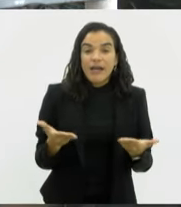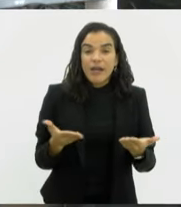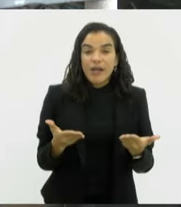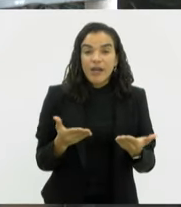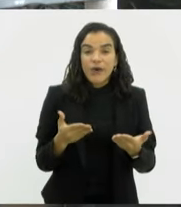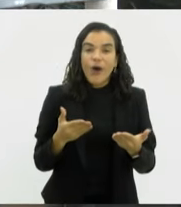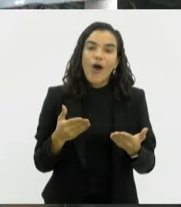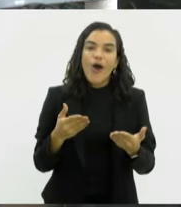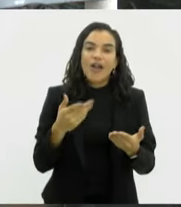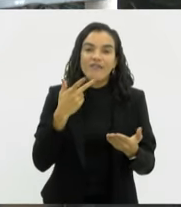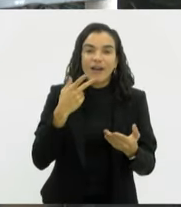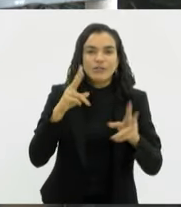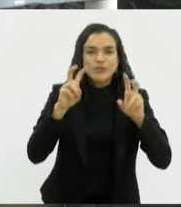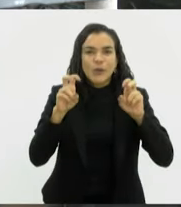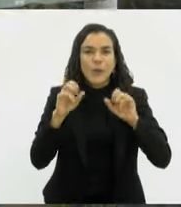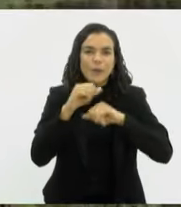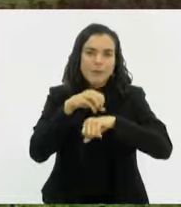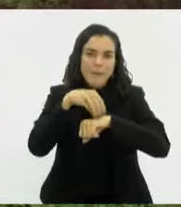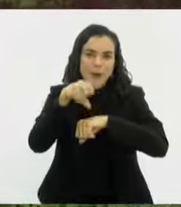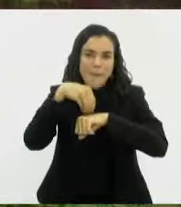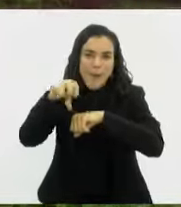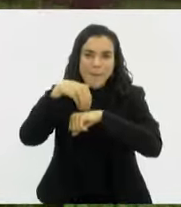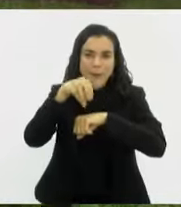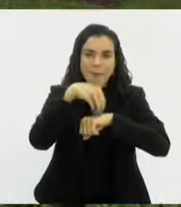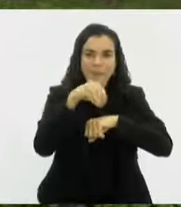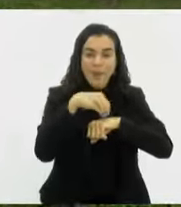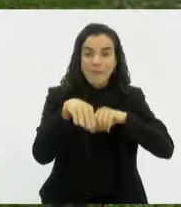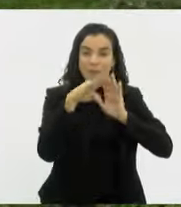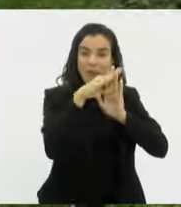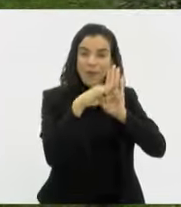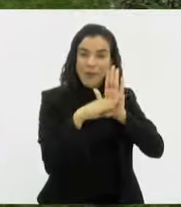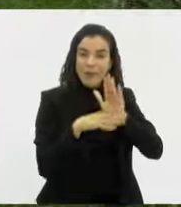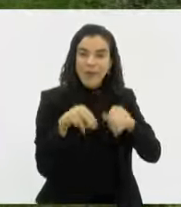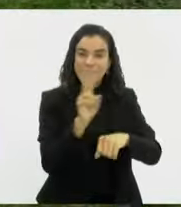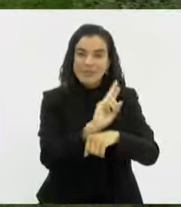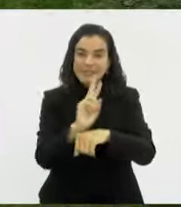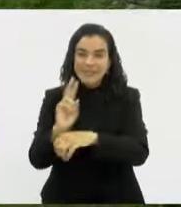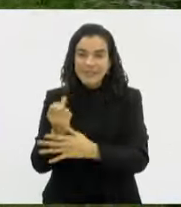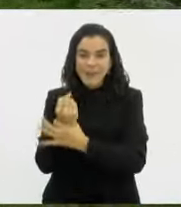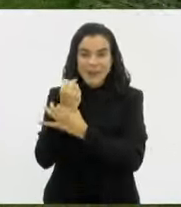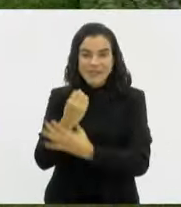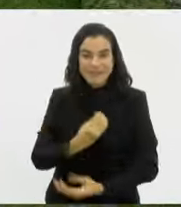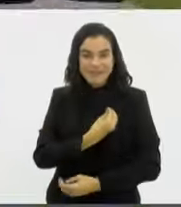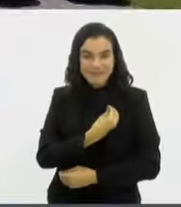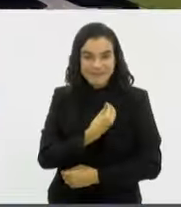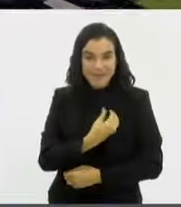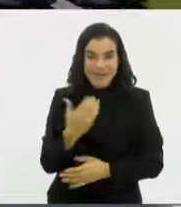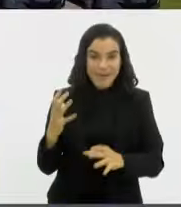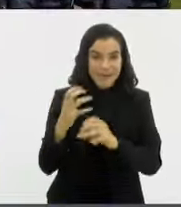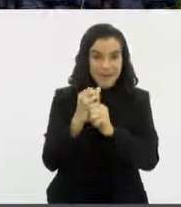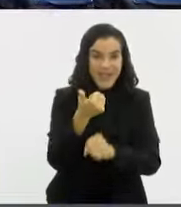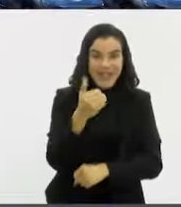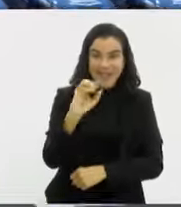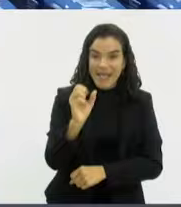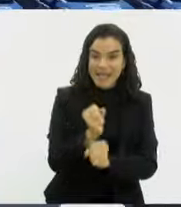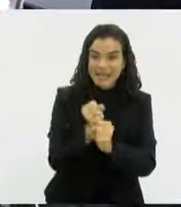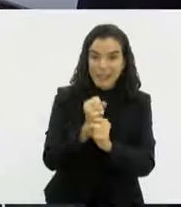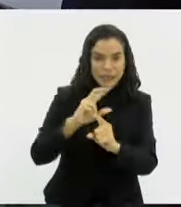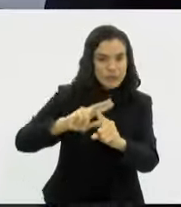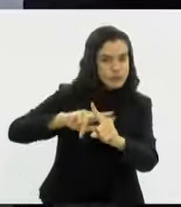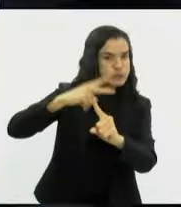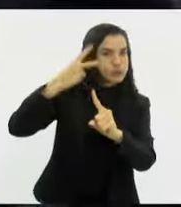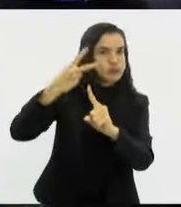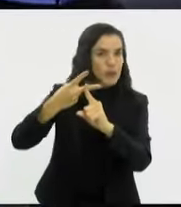ao giro de notícias de hoje. O programa Segurança Presente completa 10 anos com praticamente o dobro do tamanho.